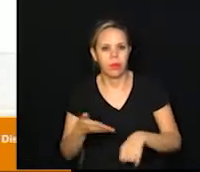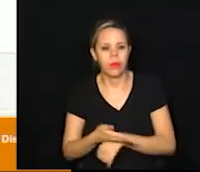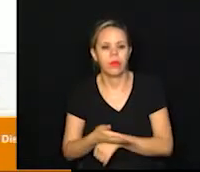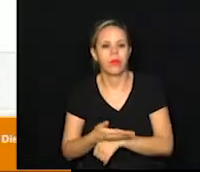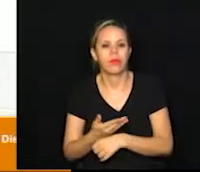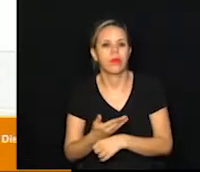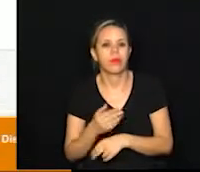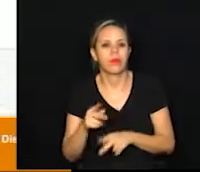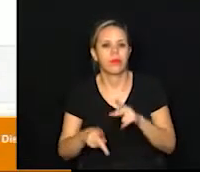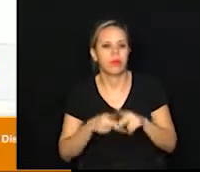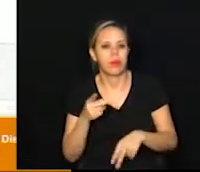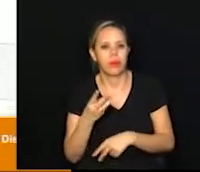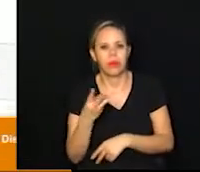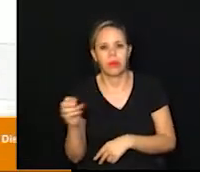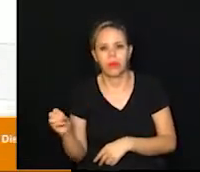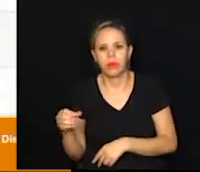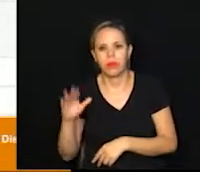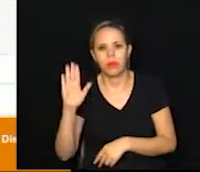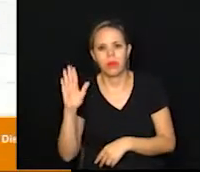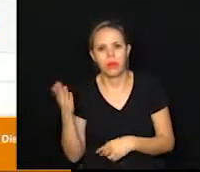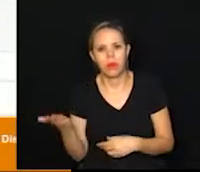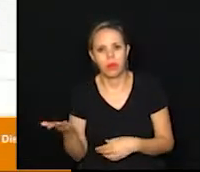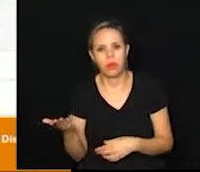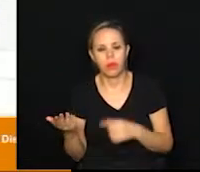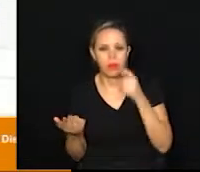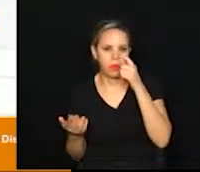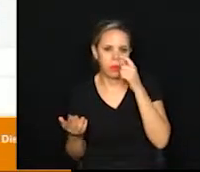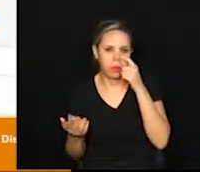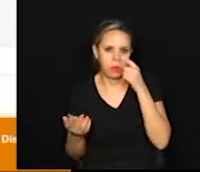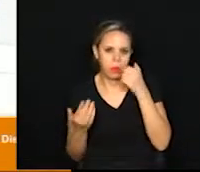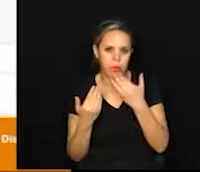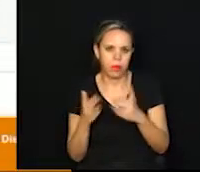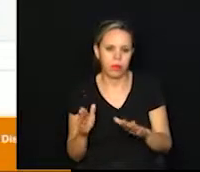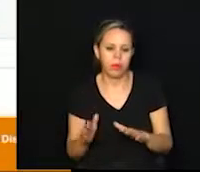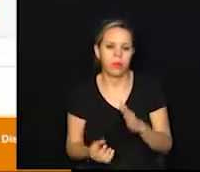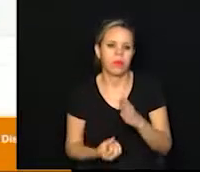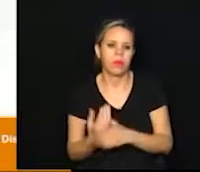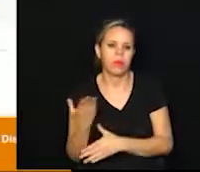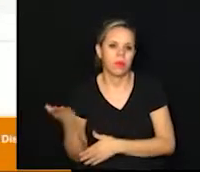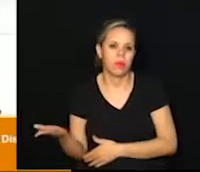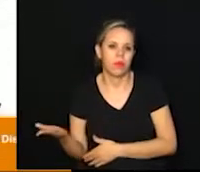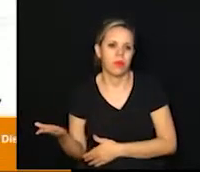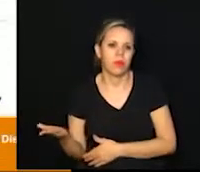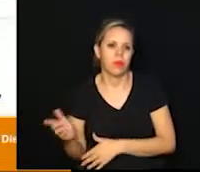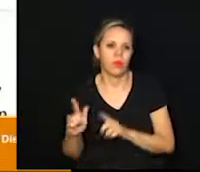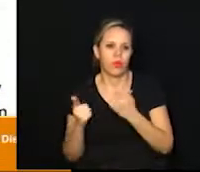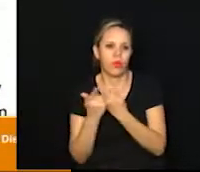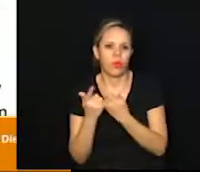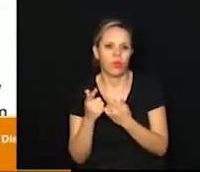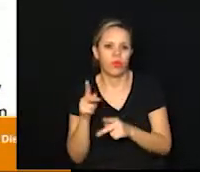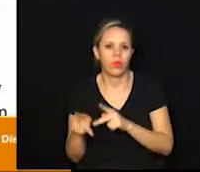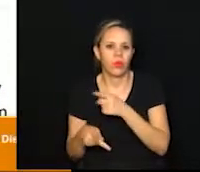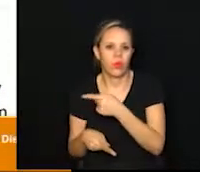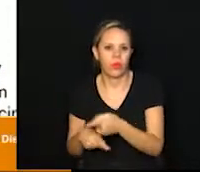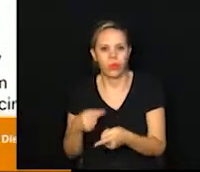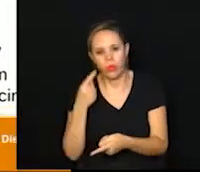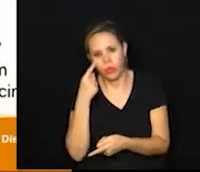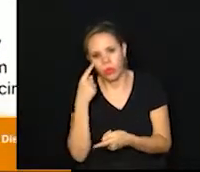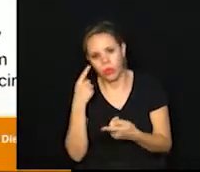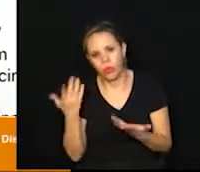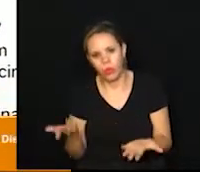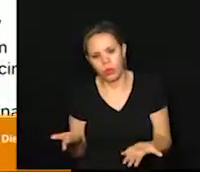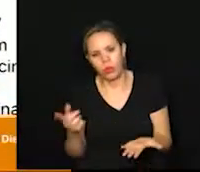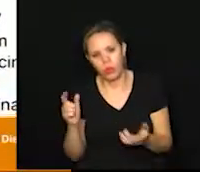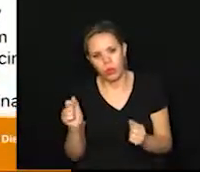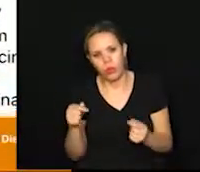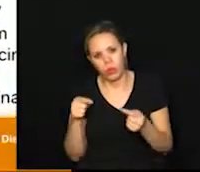pessoas com comorbidades de 30 ou mais, você vai abrindo e aí aparece, olha, qual é o grupo para você ver em qual exatamente